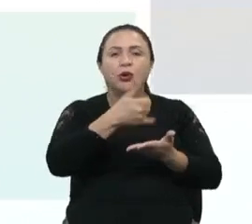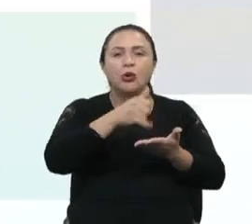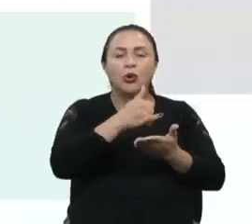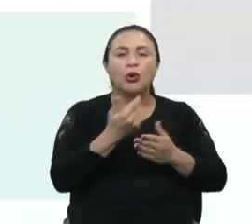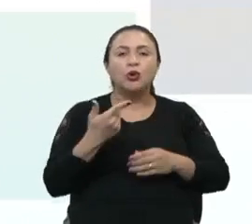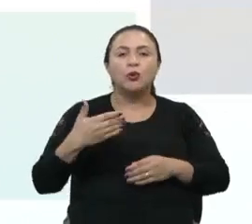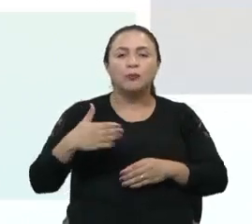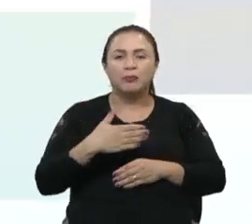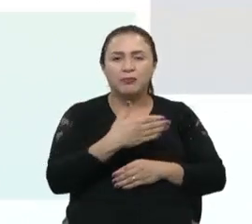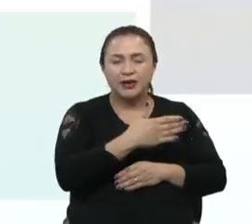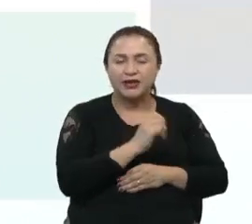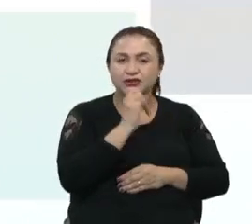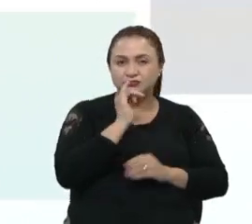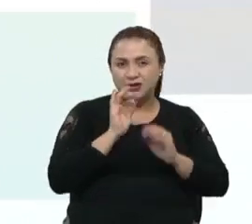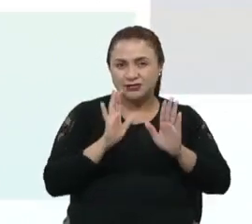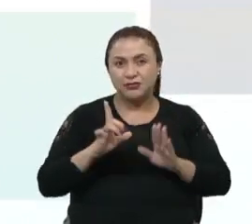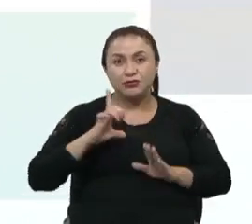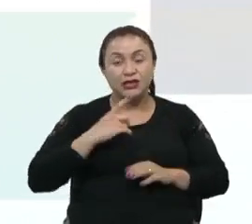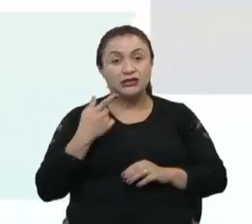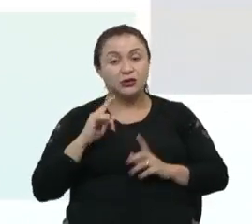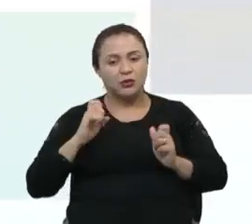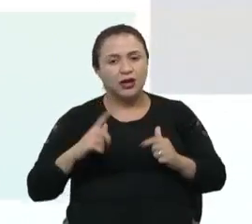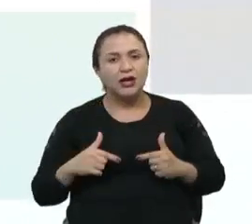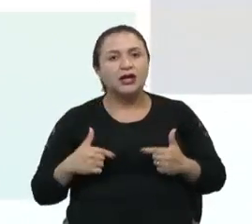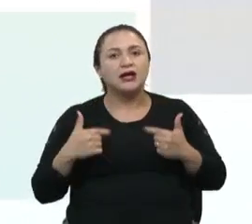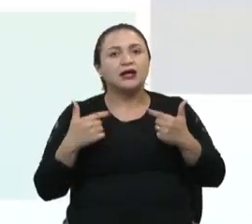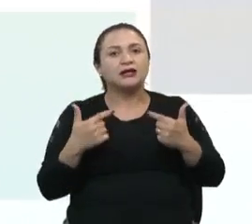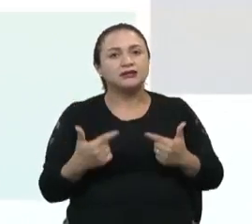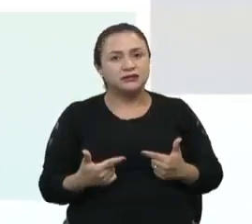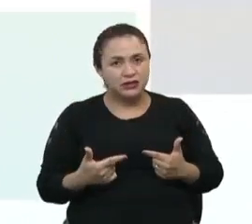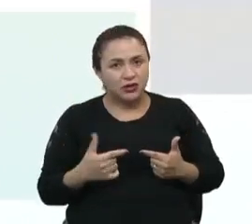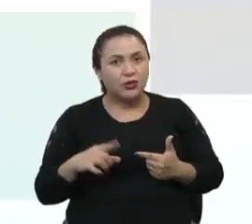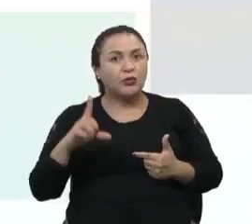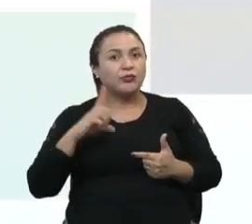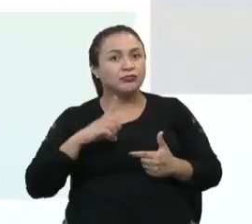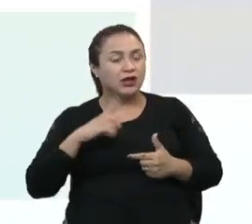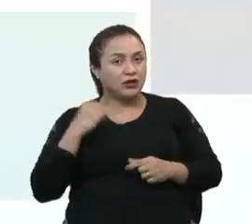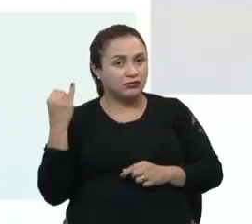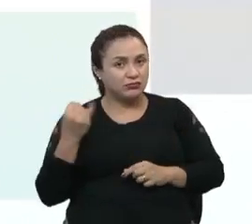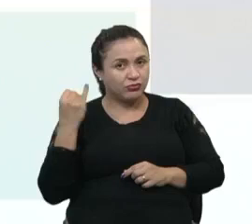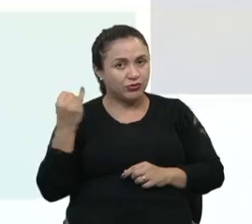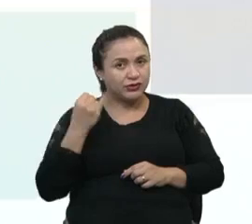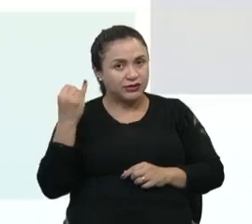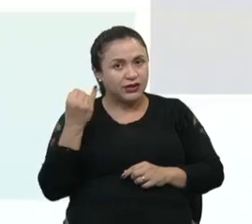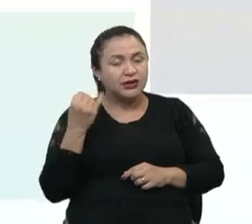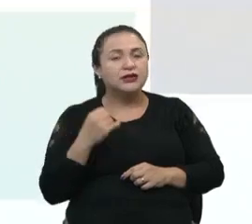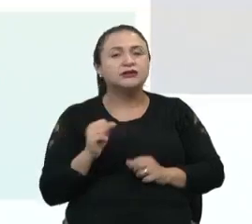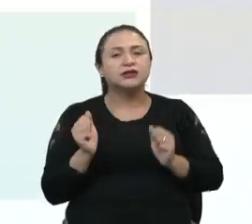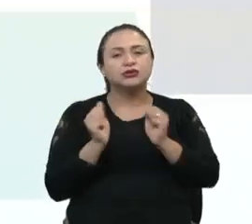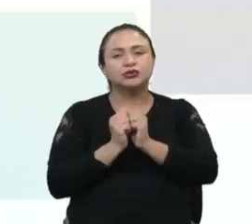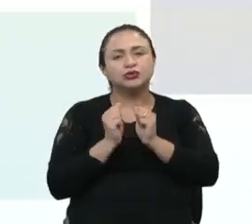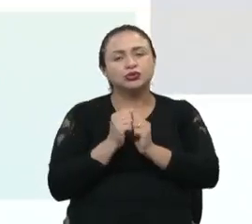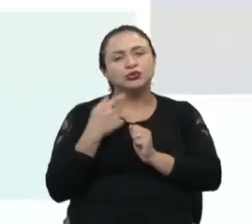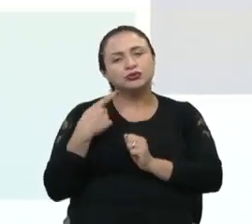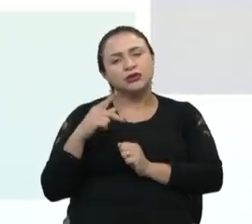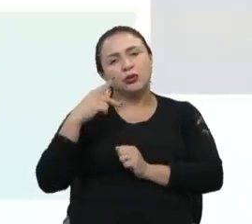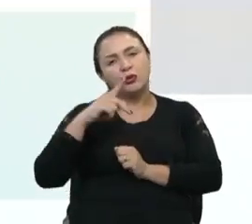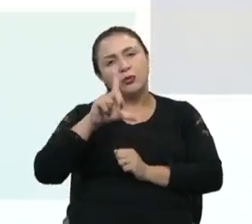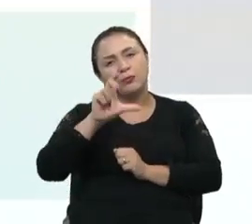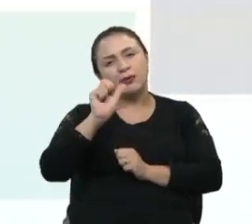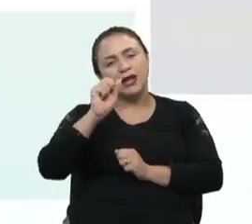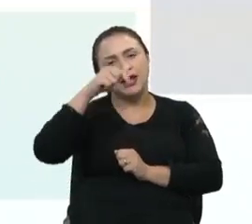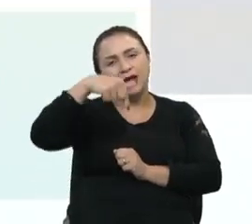por exemplo, com a sua ação anti-agregante, plaquetária, ação anti